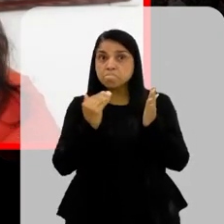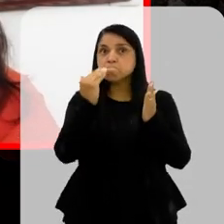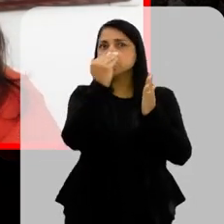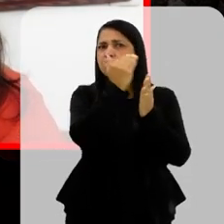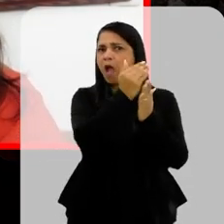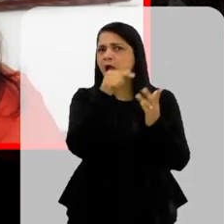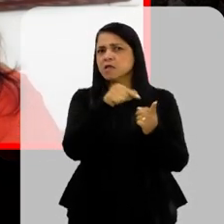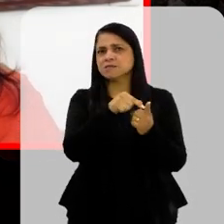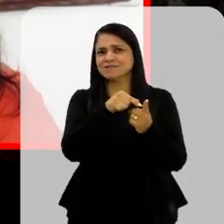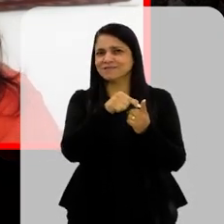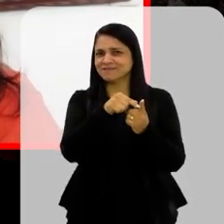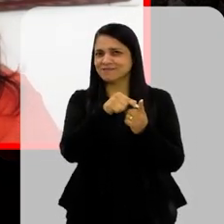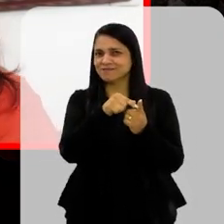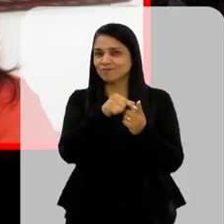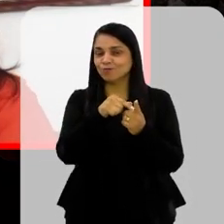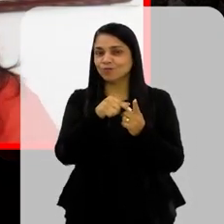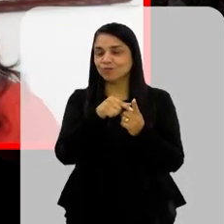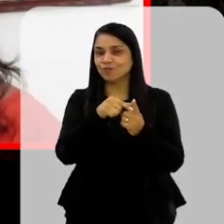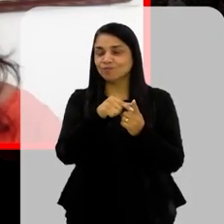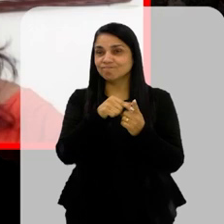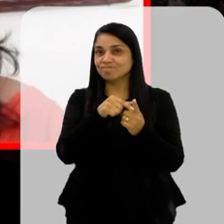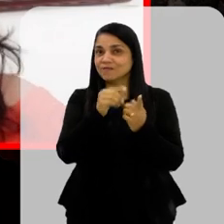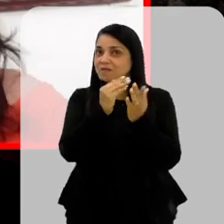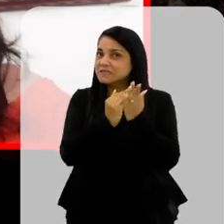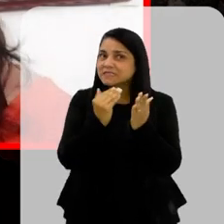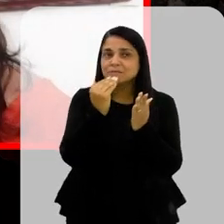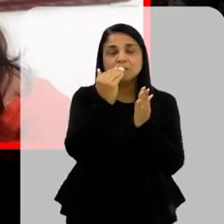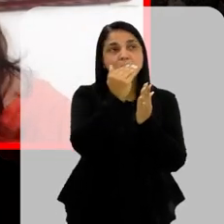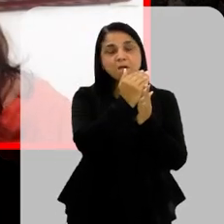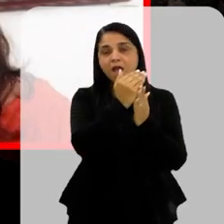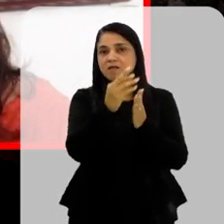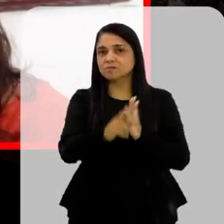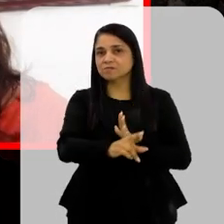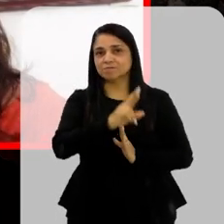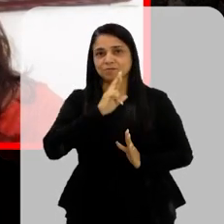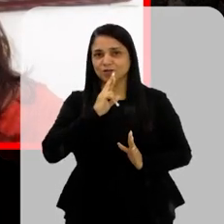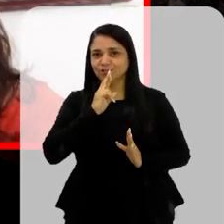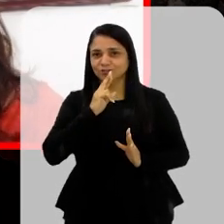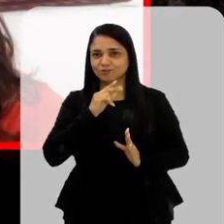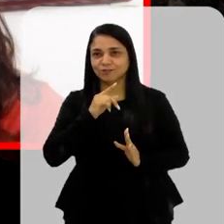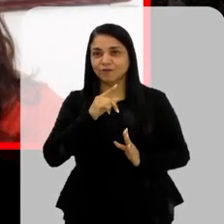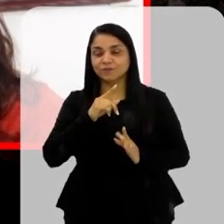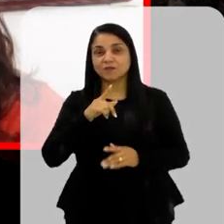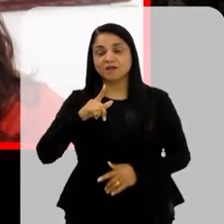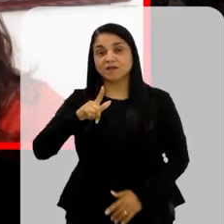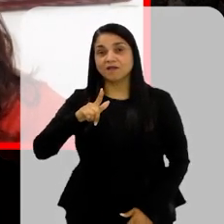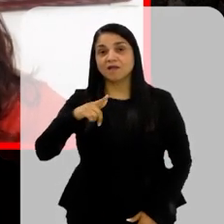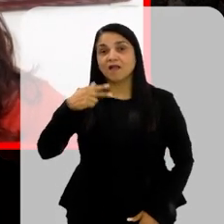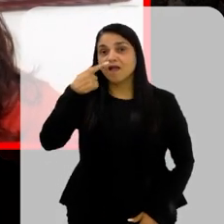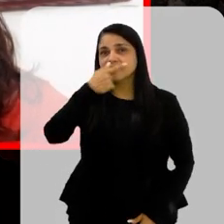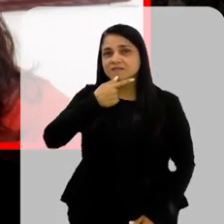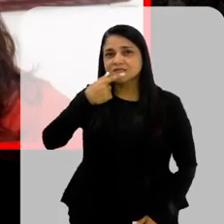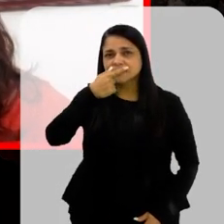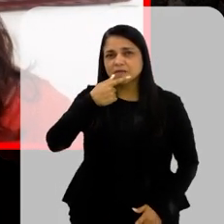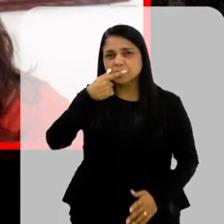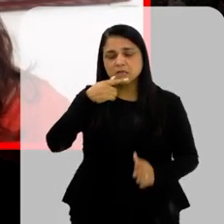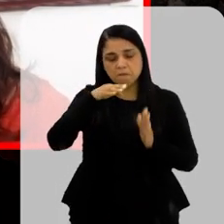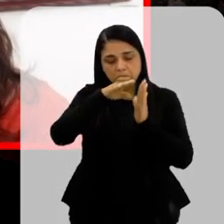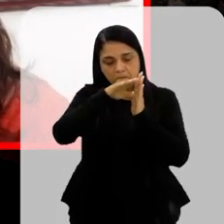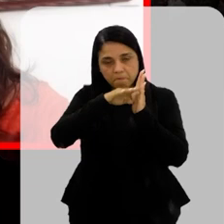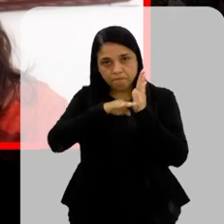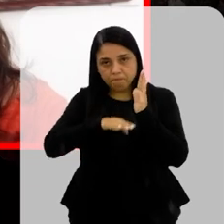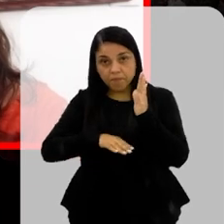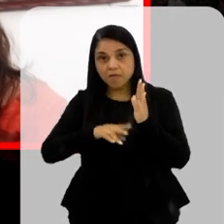Muitas dessas denúncias O resultado é para mais E uma hipoglicemia Que é quando o nível De glicose está muito